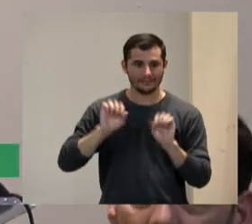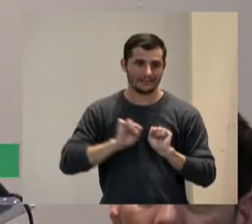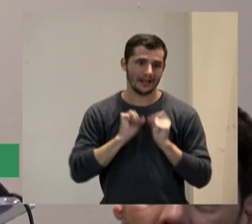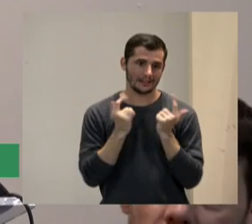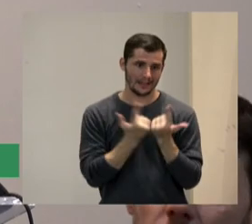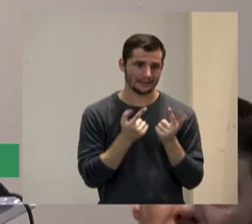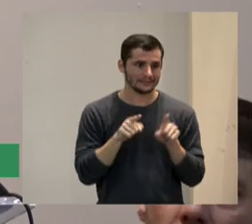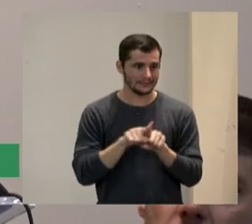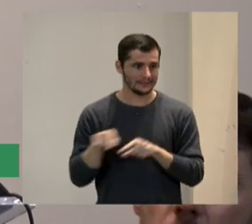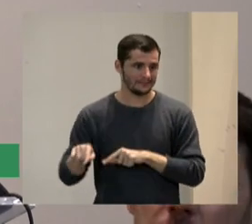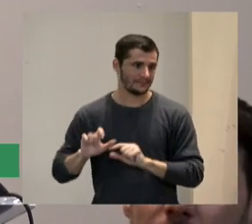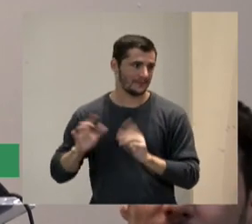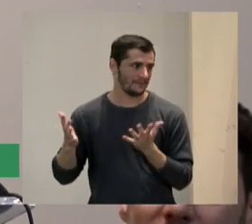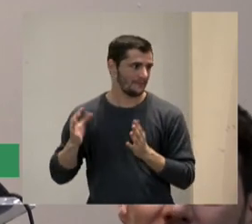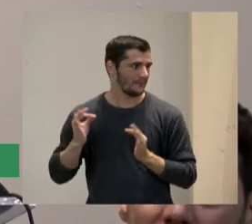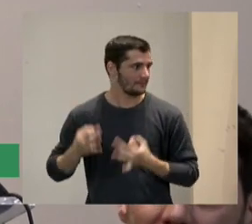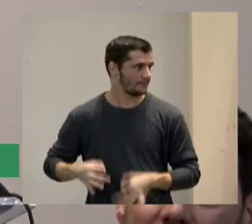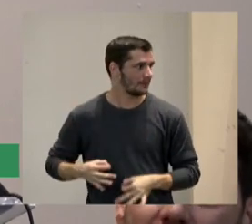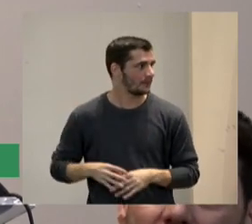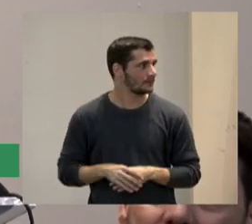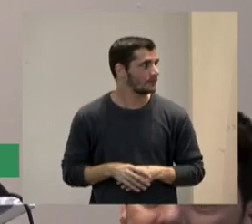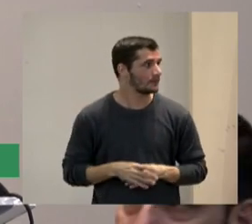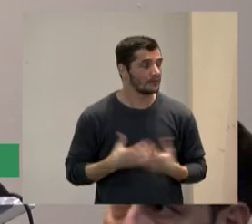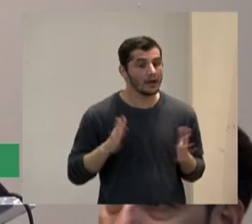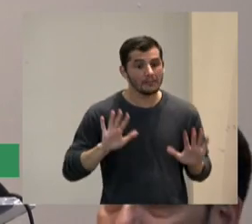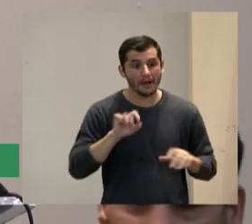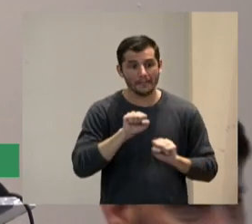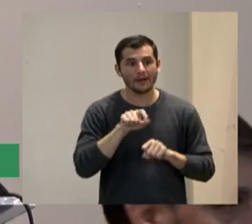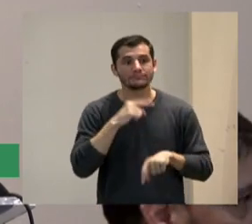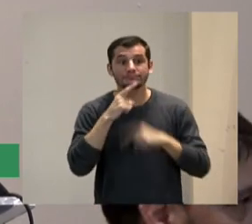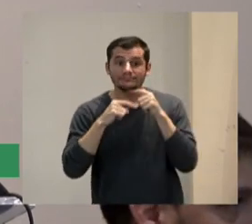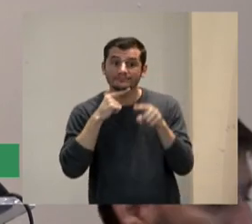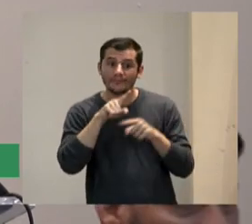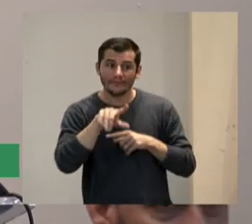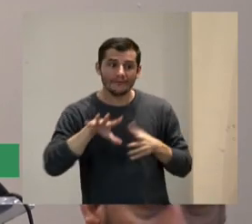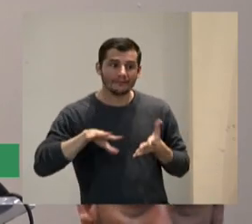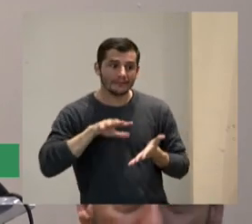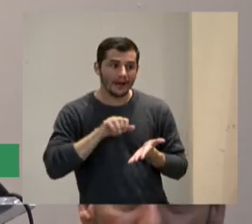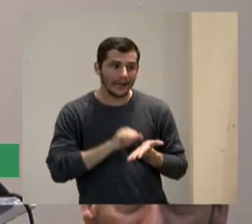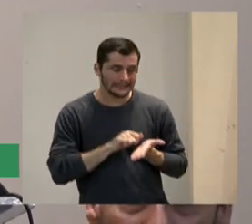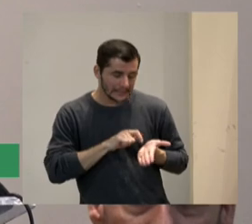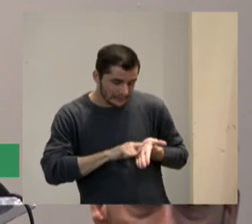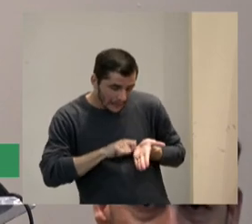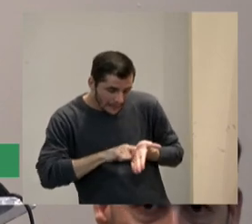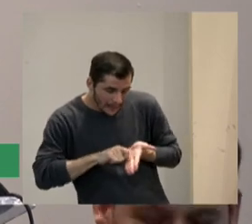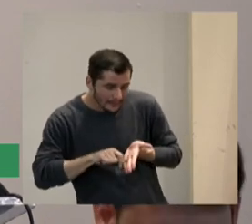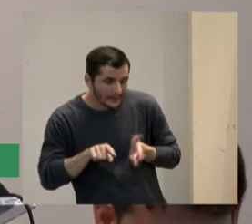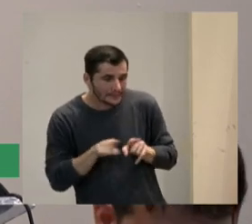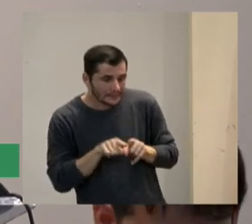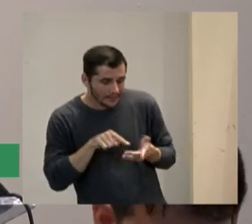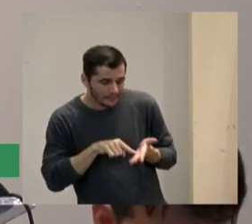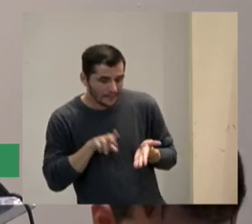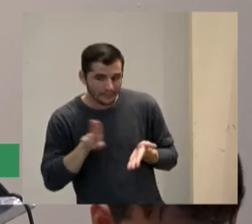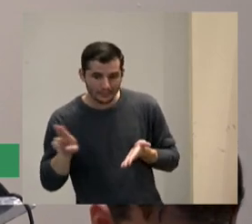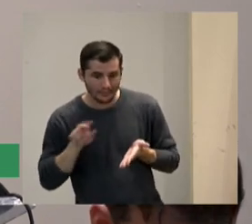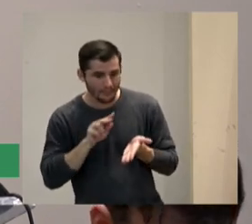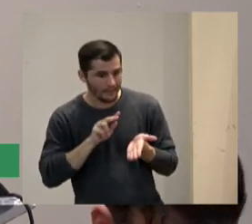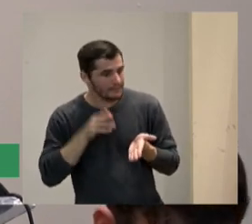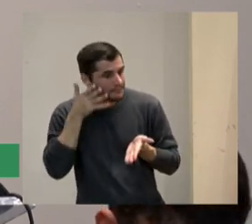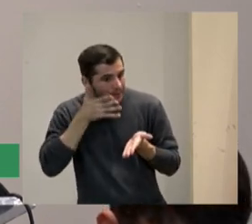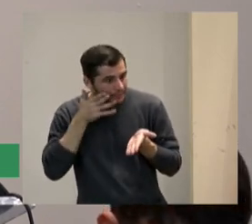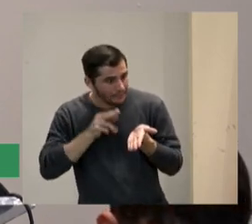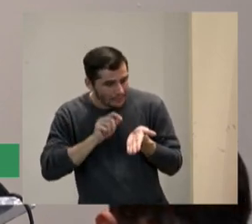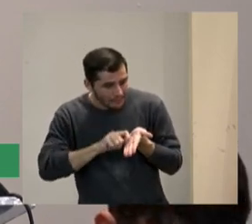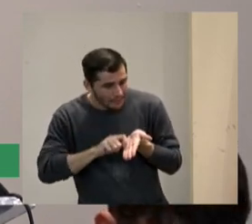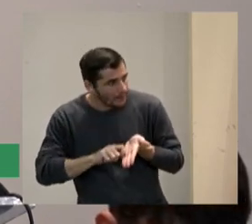mas assim anotem as suas dúvidas que vocês tiverem coloquem o nome do palestrante porque a maioria a grande